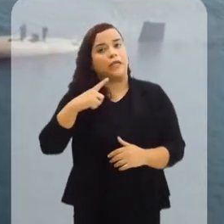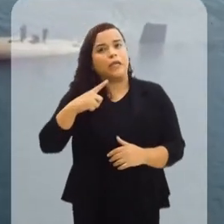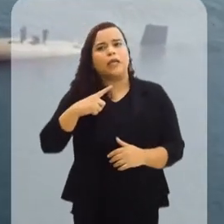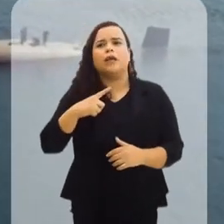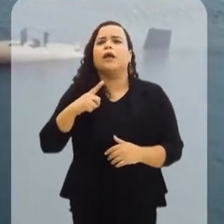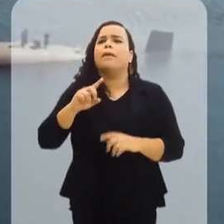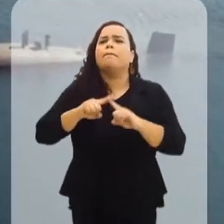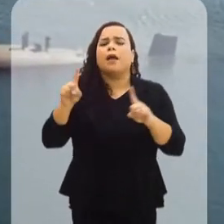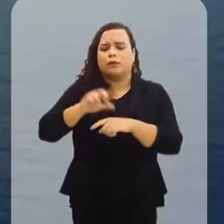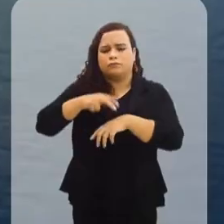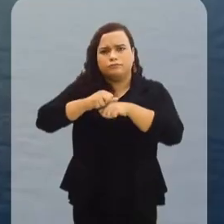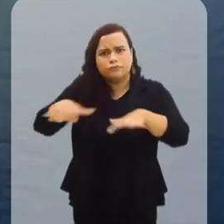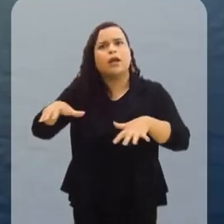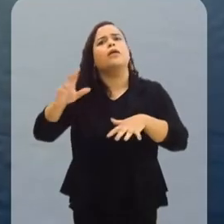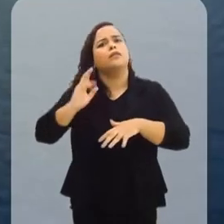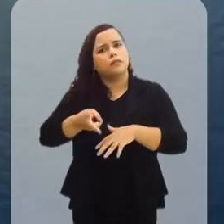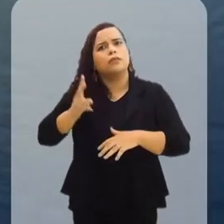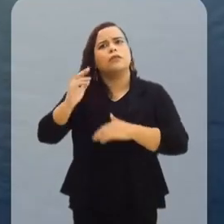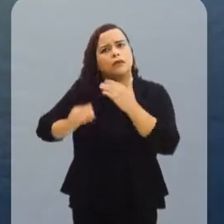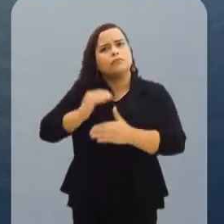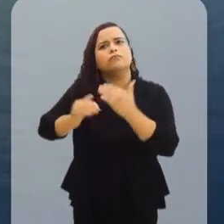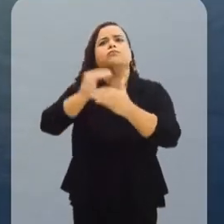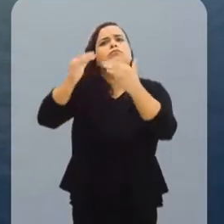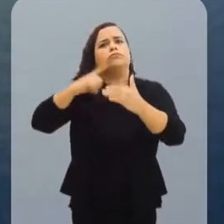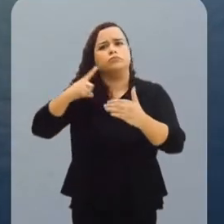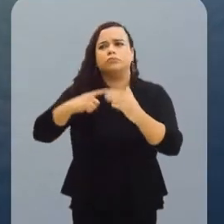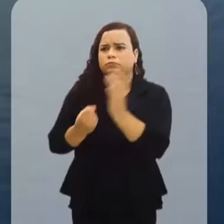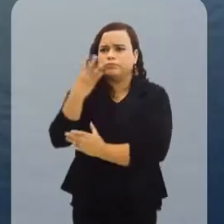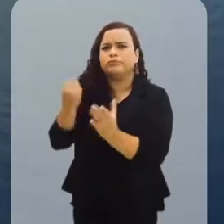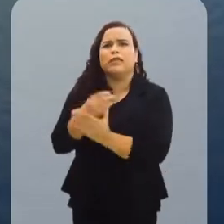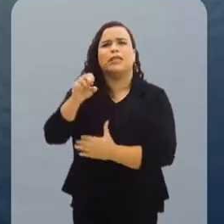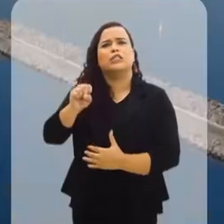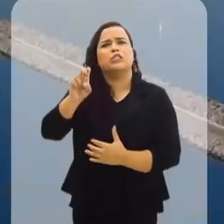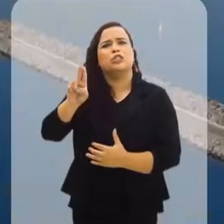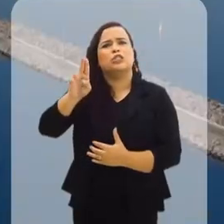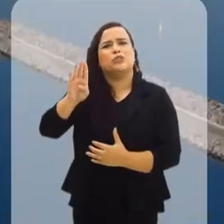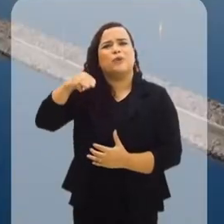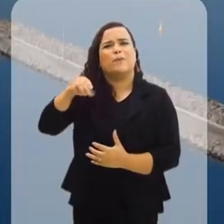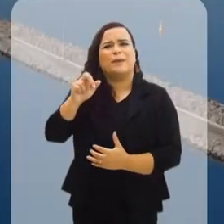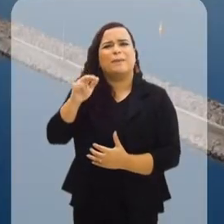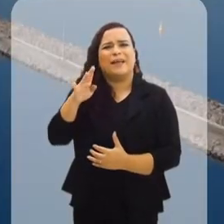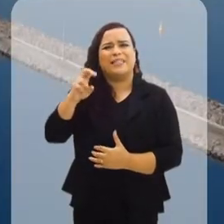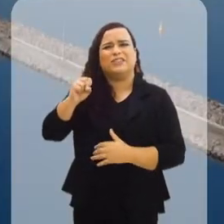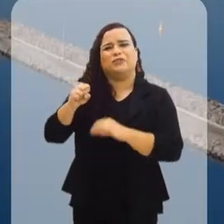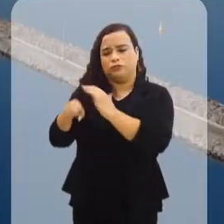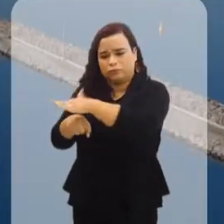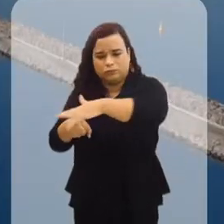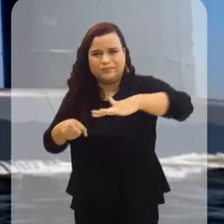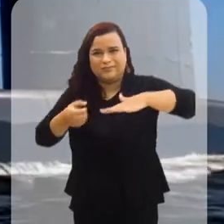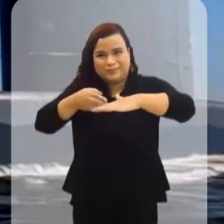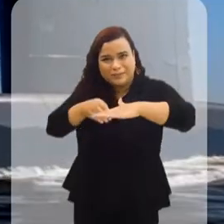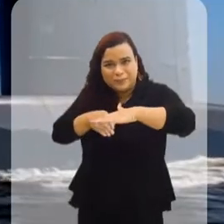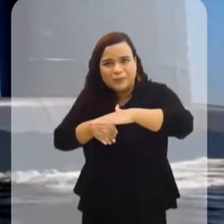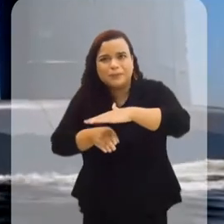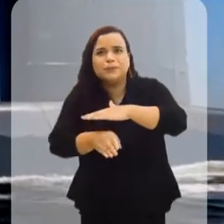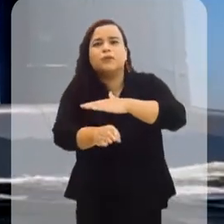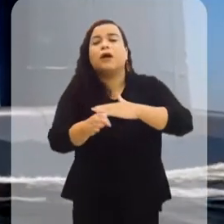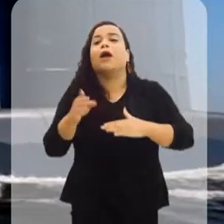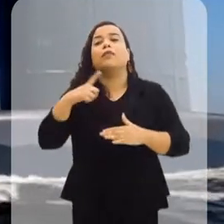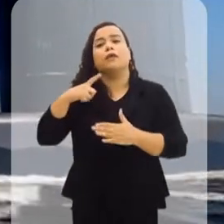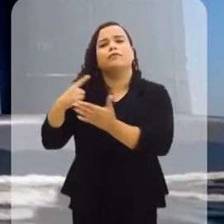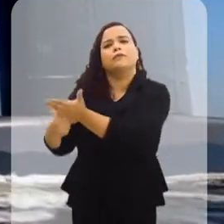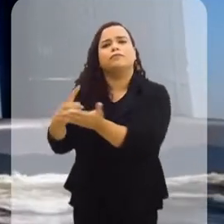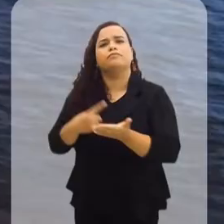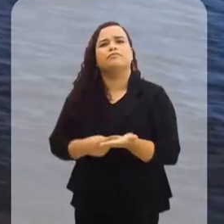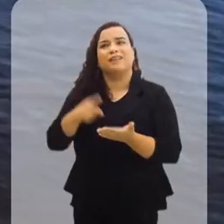coronavírus, houve avanço na construção dos submarinos convencionais no estaleiro de Itaguaí, previstos nos